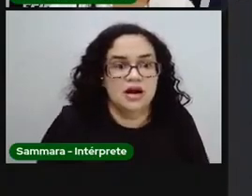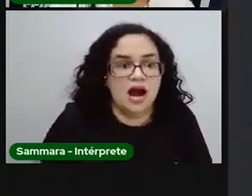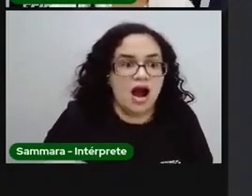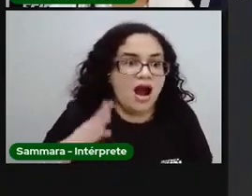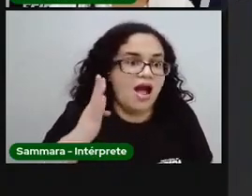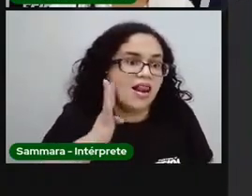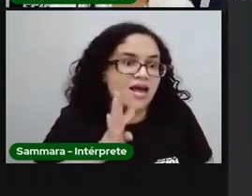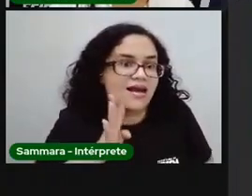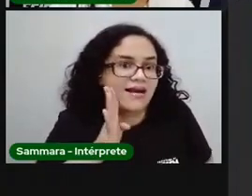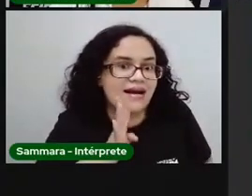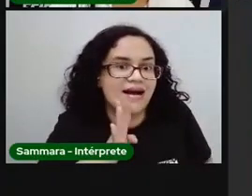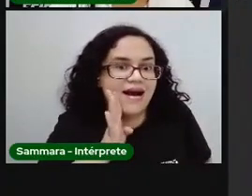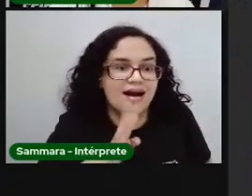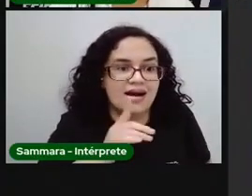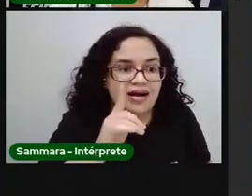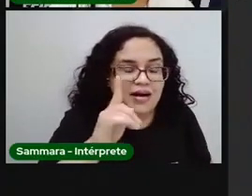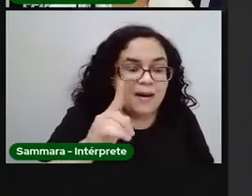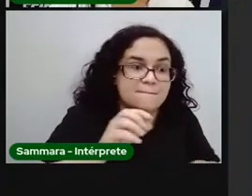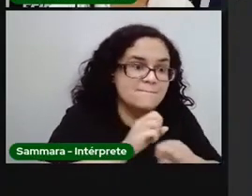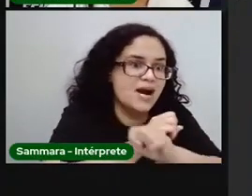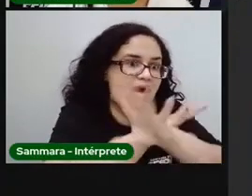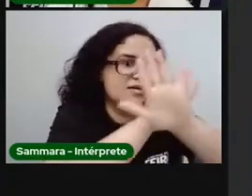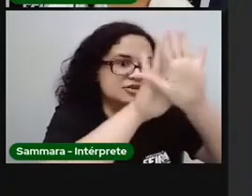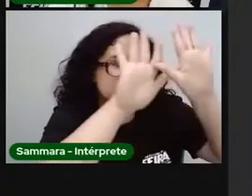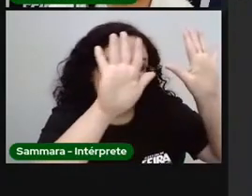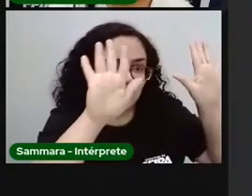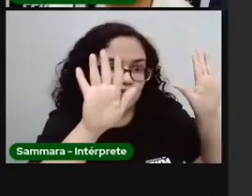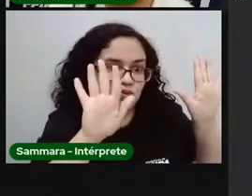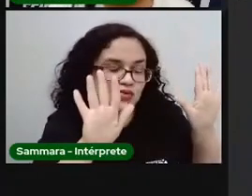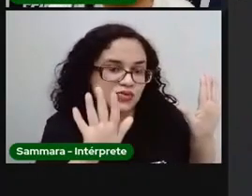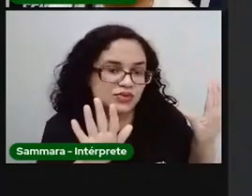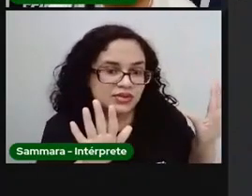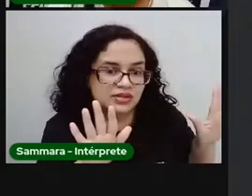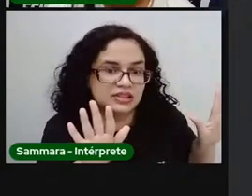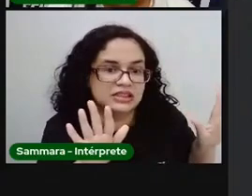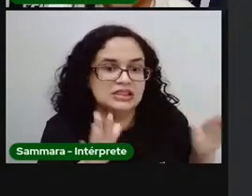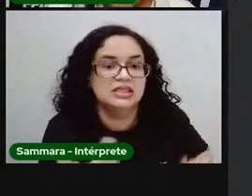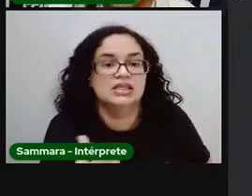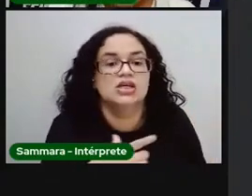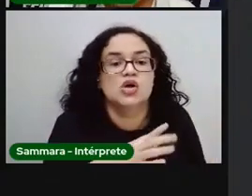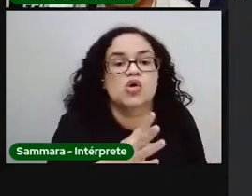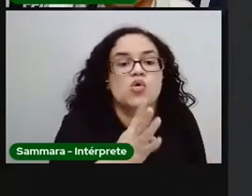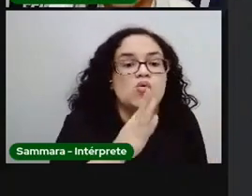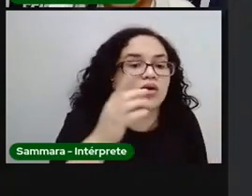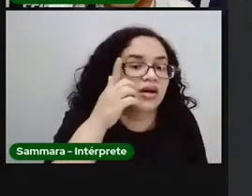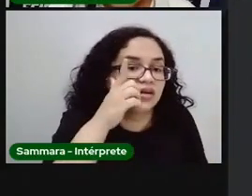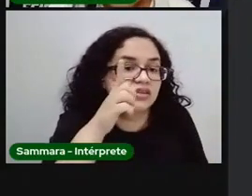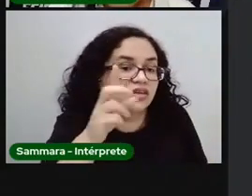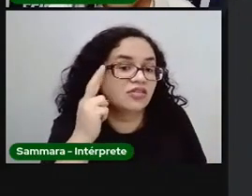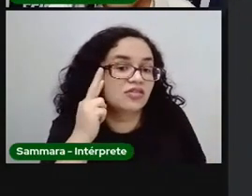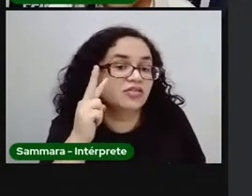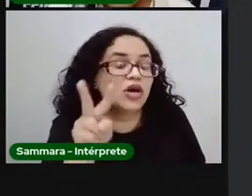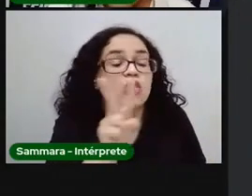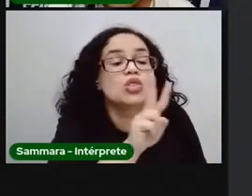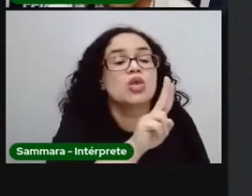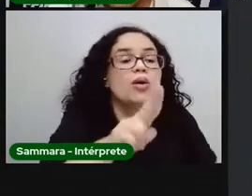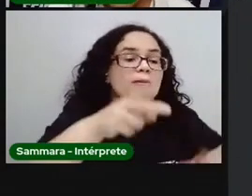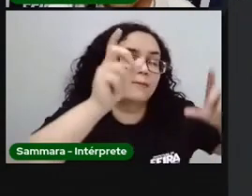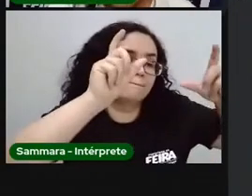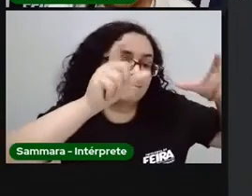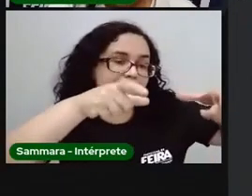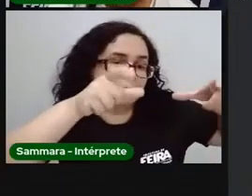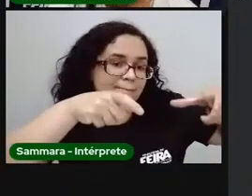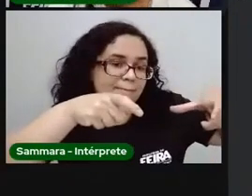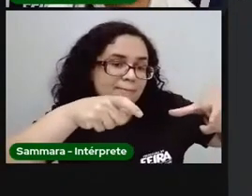Nossa! Que incrível! Quando a gente olha aqui, ó, a gente já consegue visualizar o nome de alguns bairros, tá vendo?